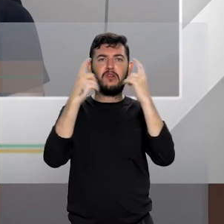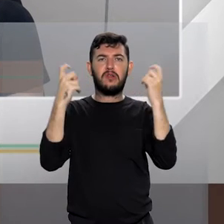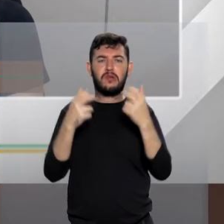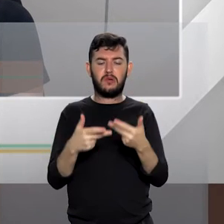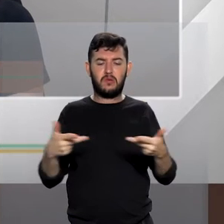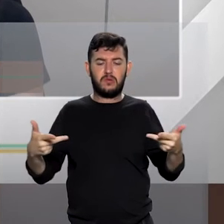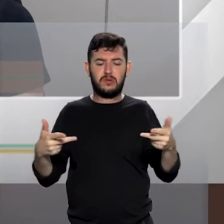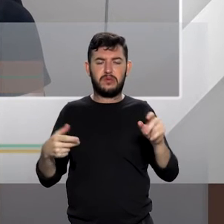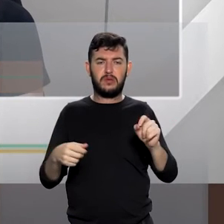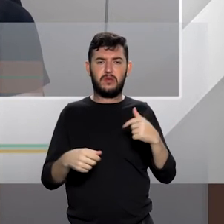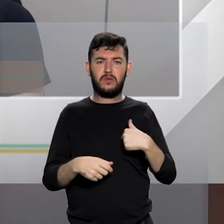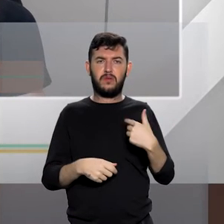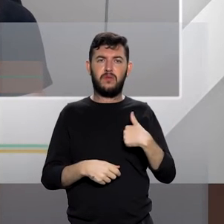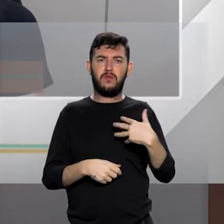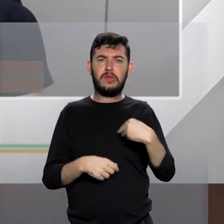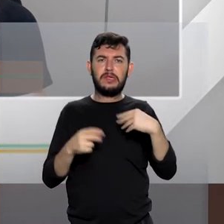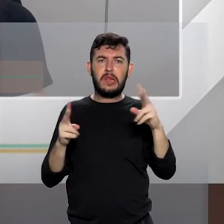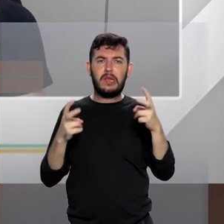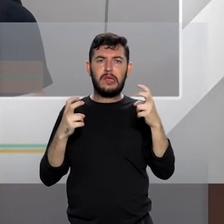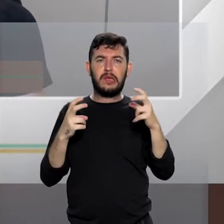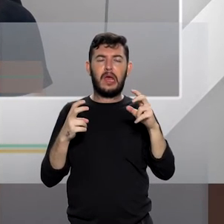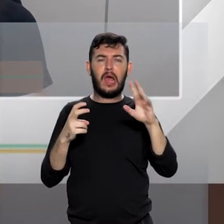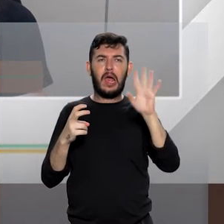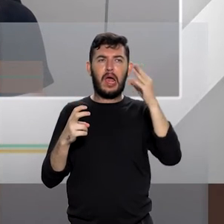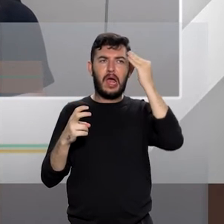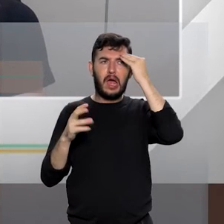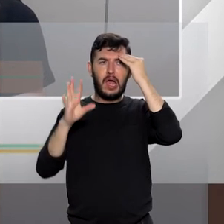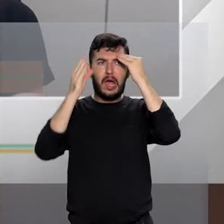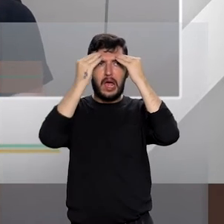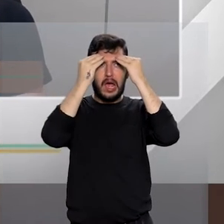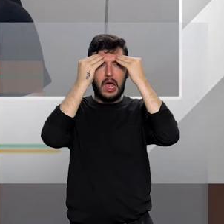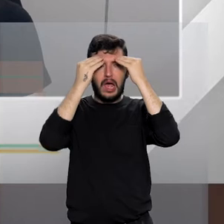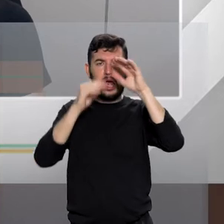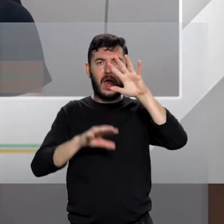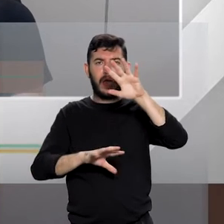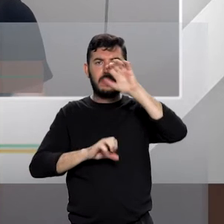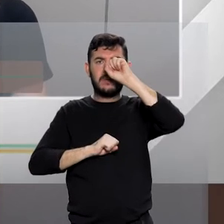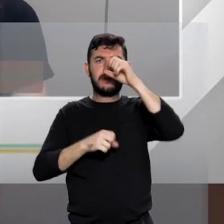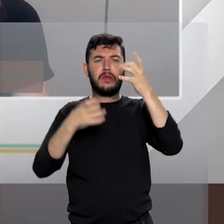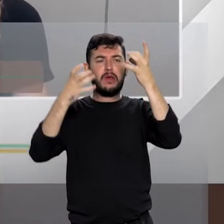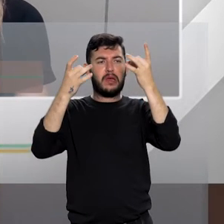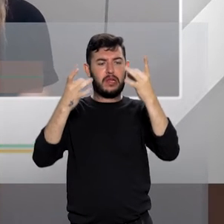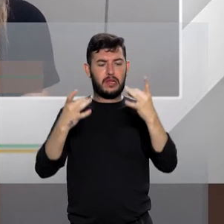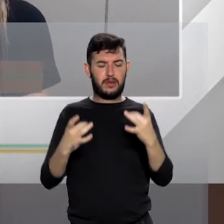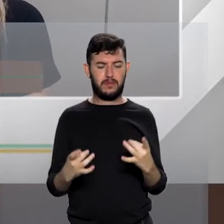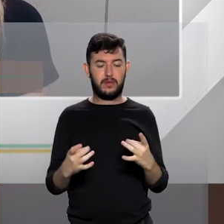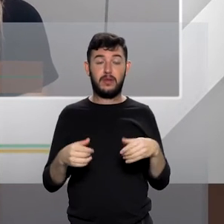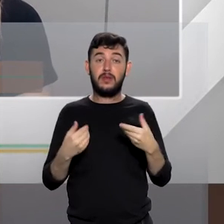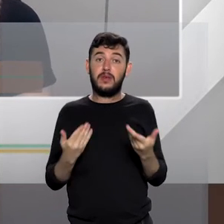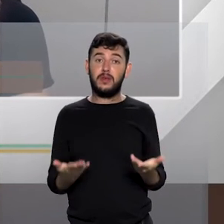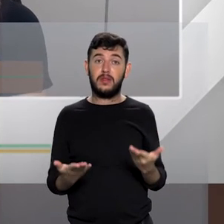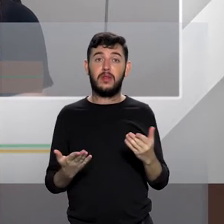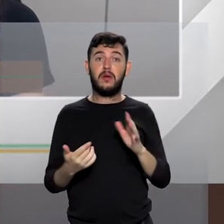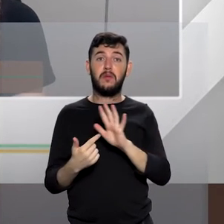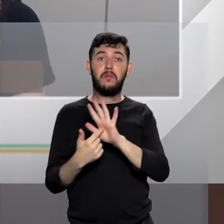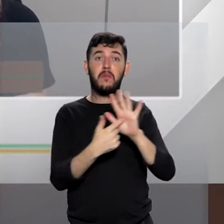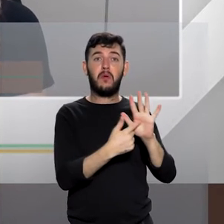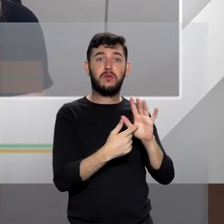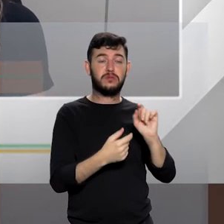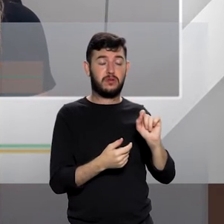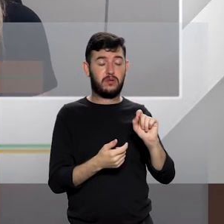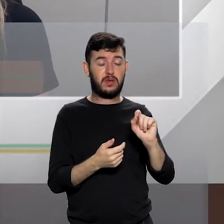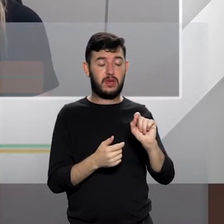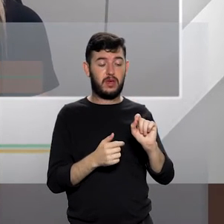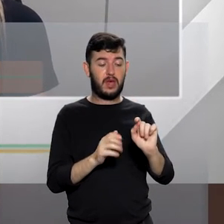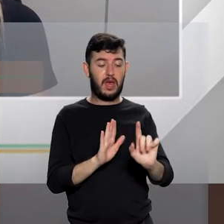elementos simbólicos relacionais. Por isso mesmo a lei, ela traz elementos de proteção e